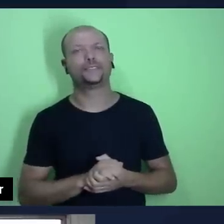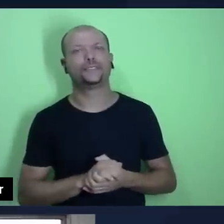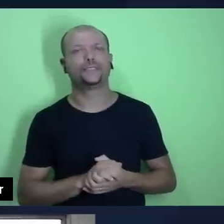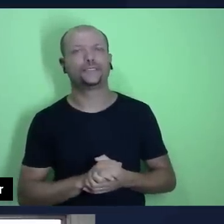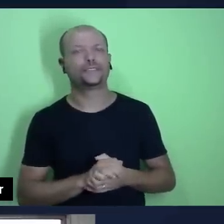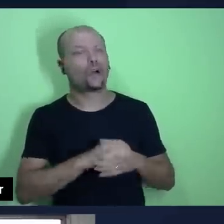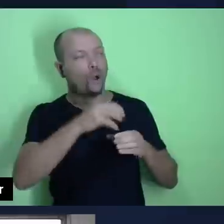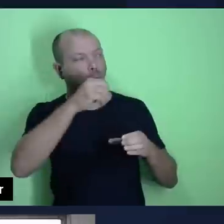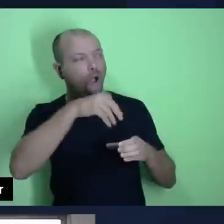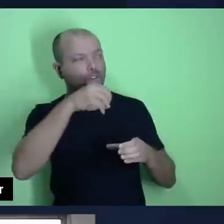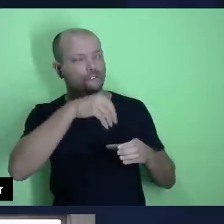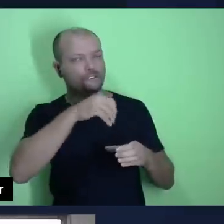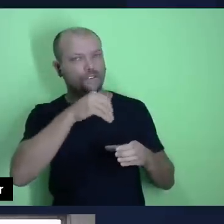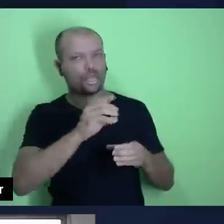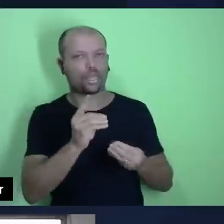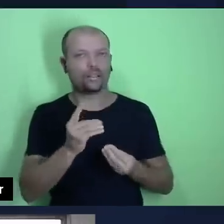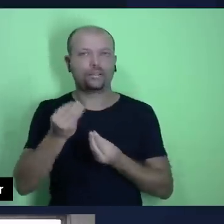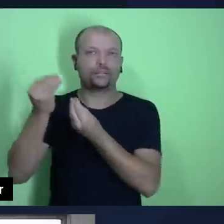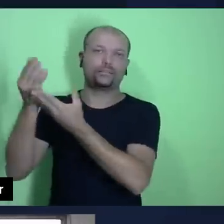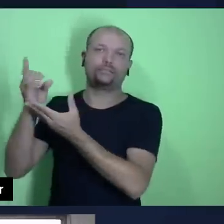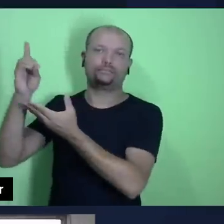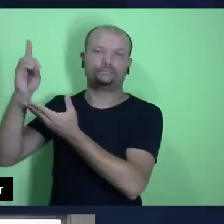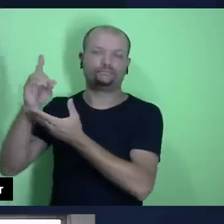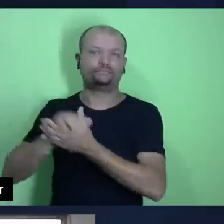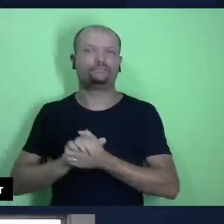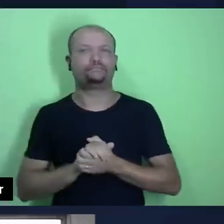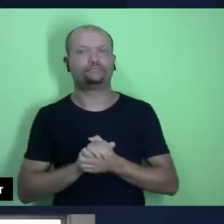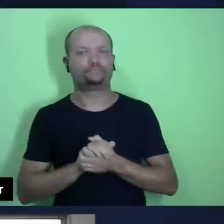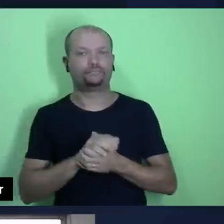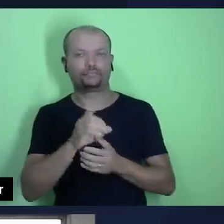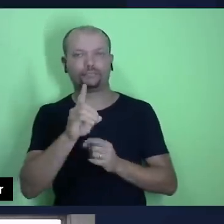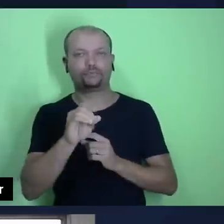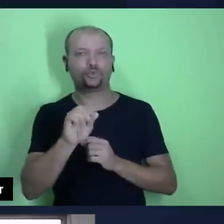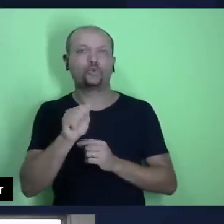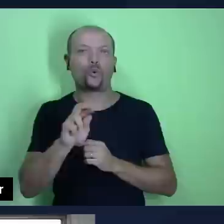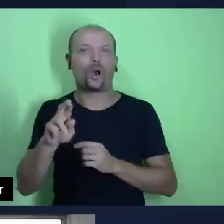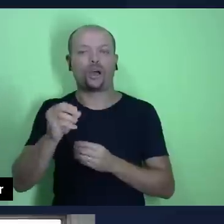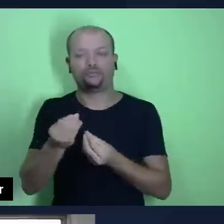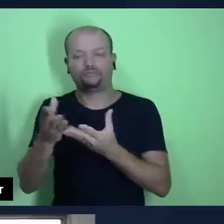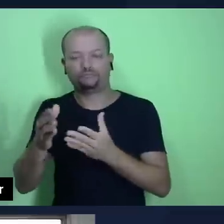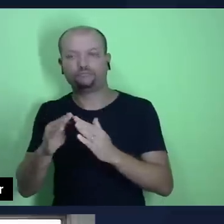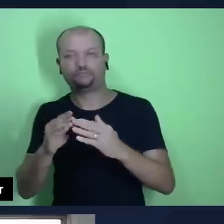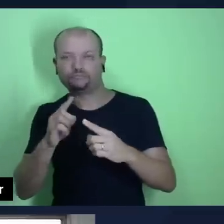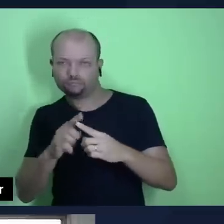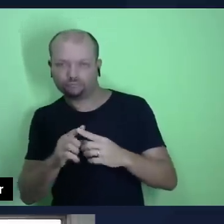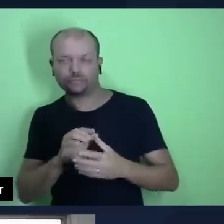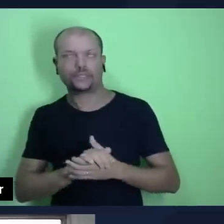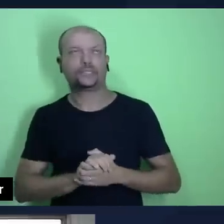ofertar a Deus, doar, né? Para a igreja de Deus.